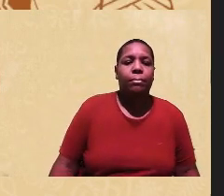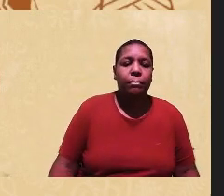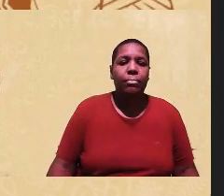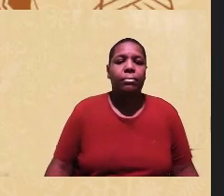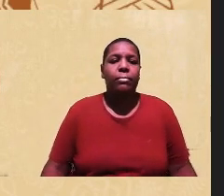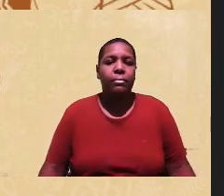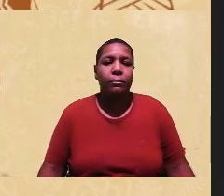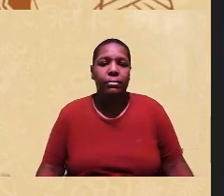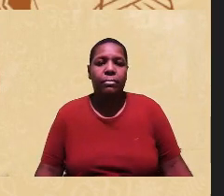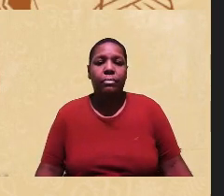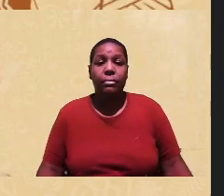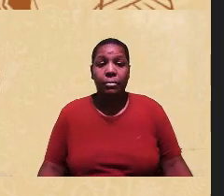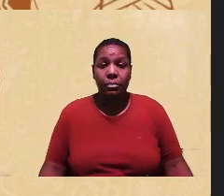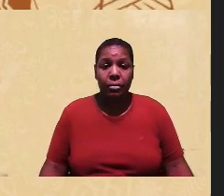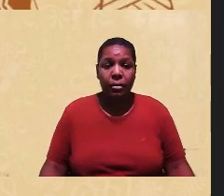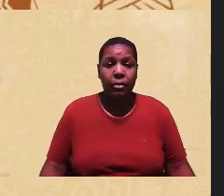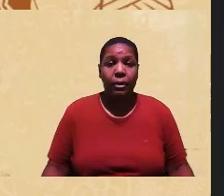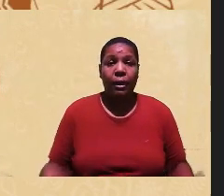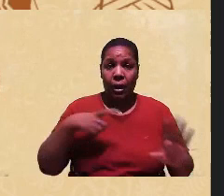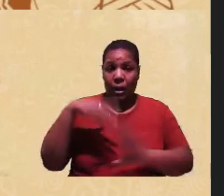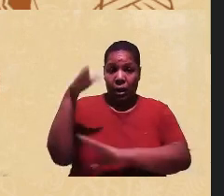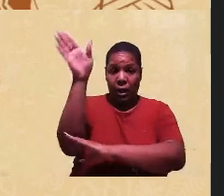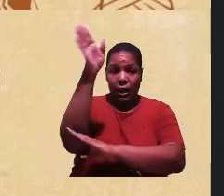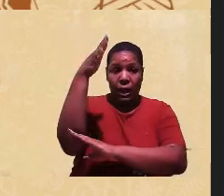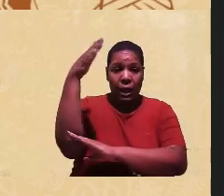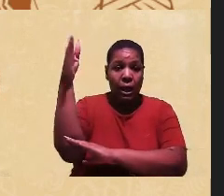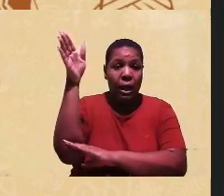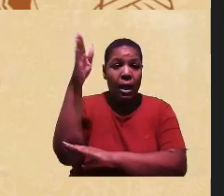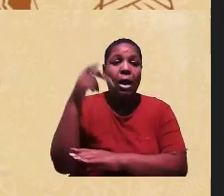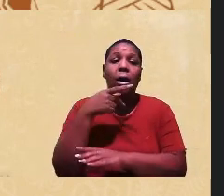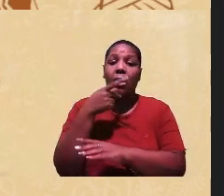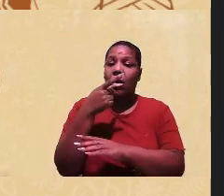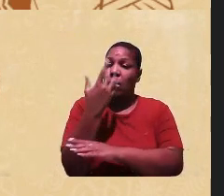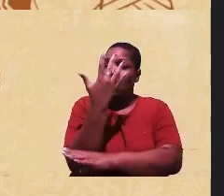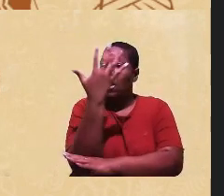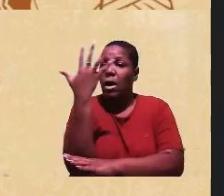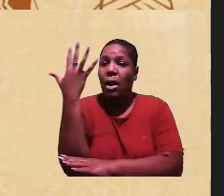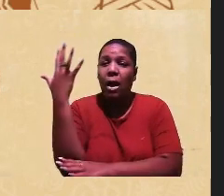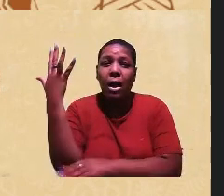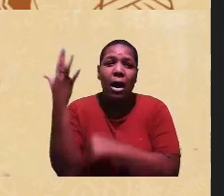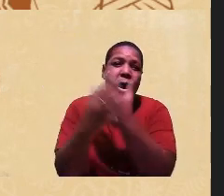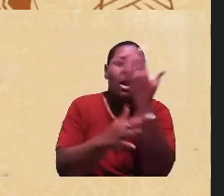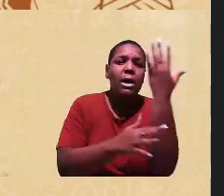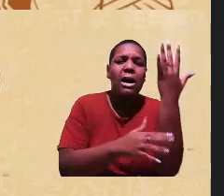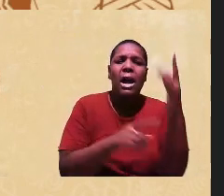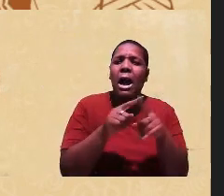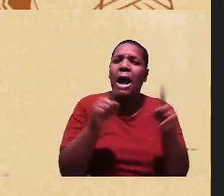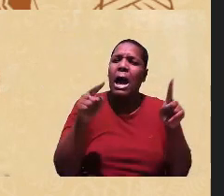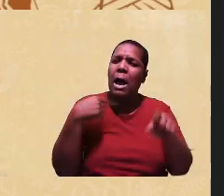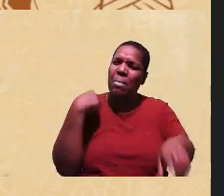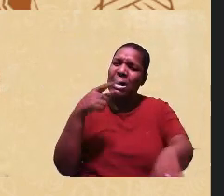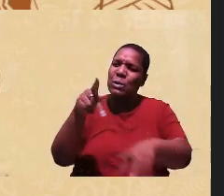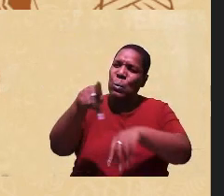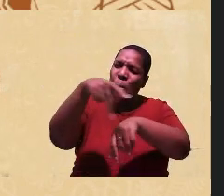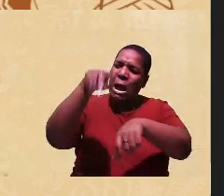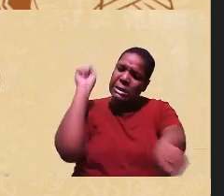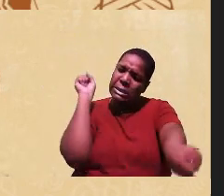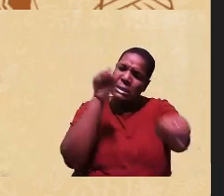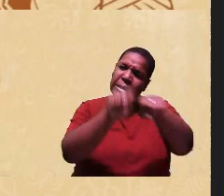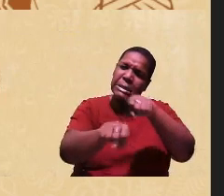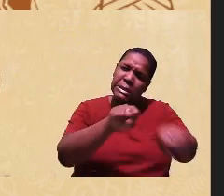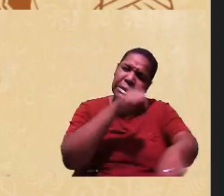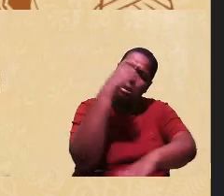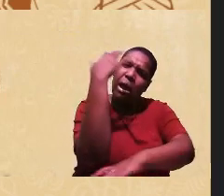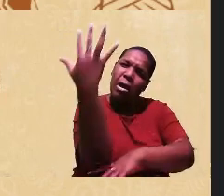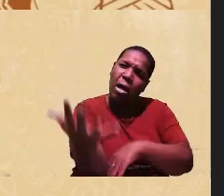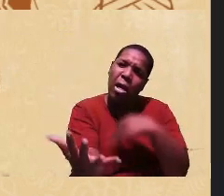a bandeira de cordas mata é o país que mais desmata o sangue de